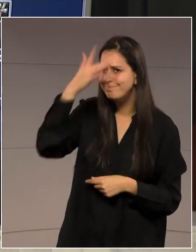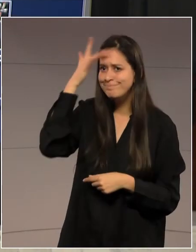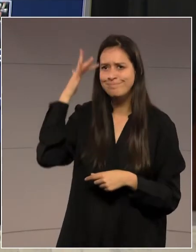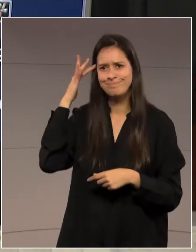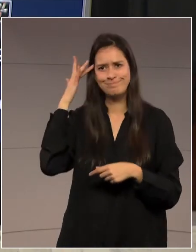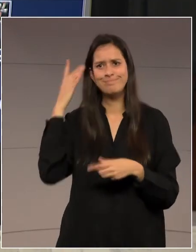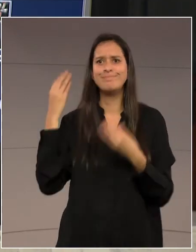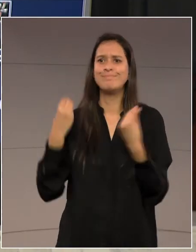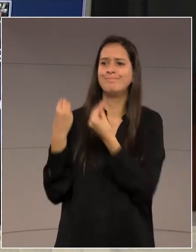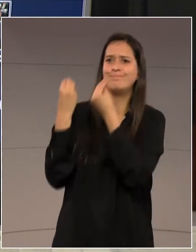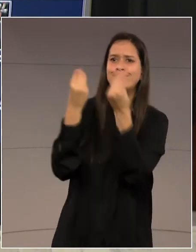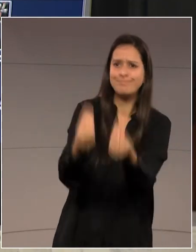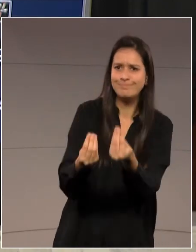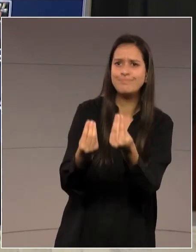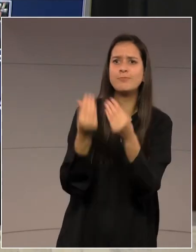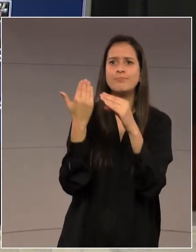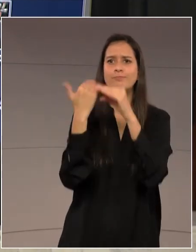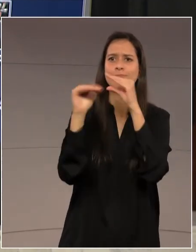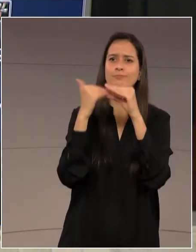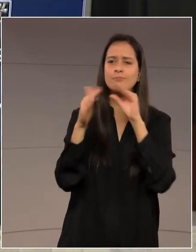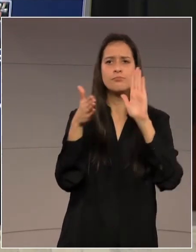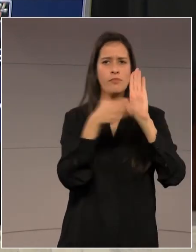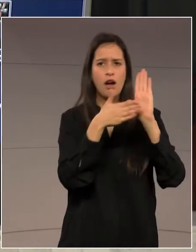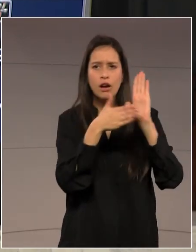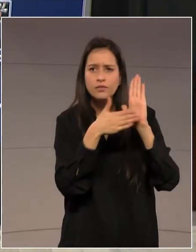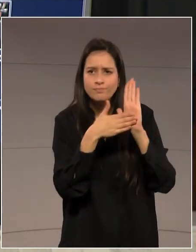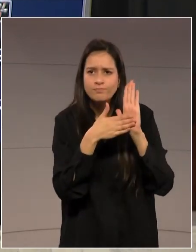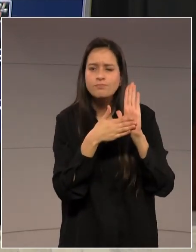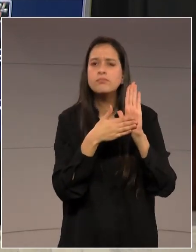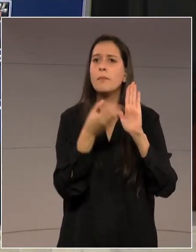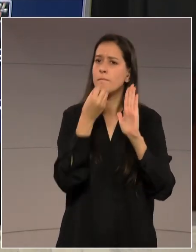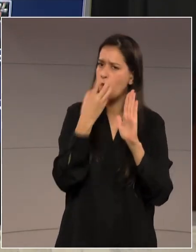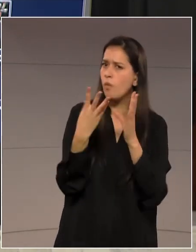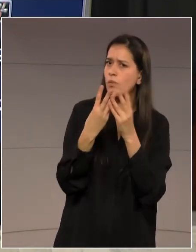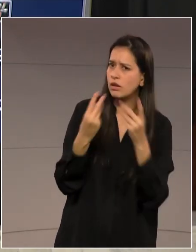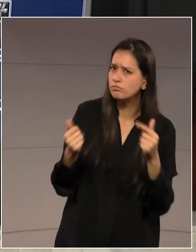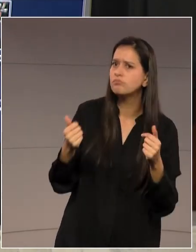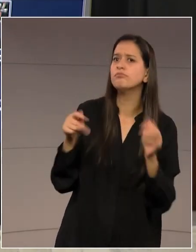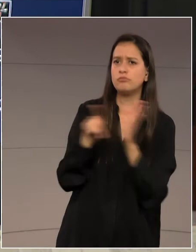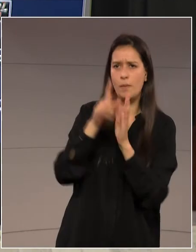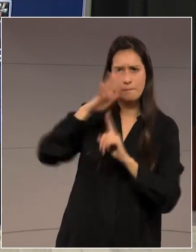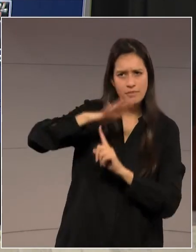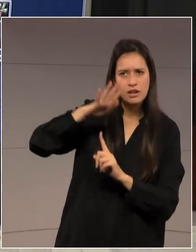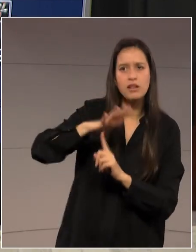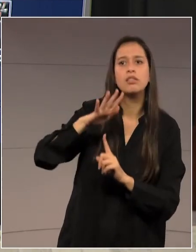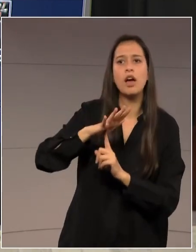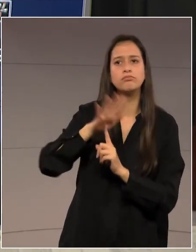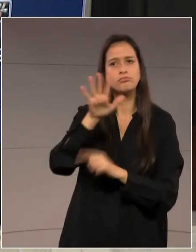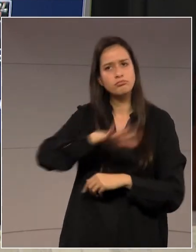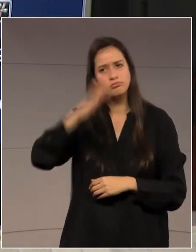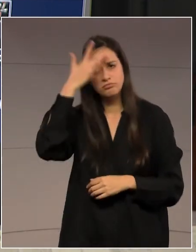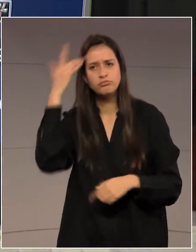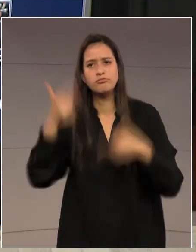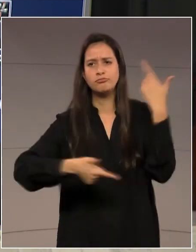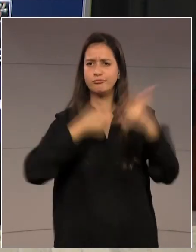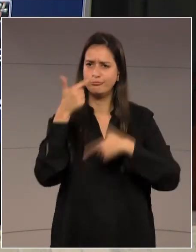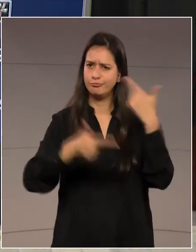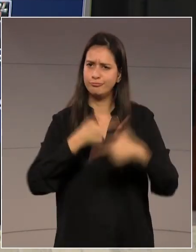uma proposta. Uma proposta que é boa para o Estado e para o servidor. Tire essa proposta da gaveta,